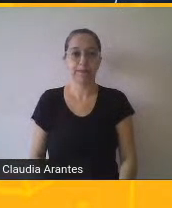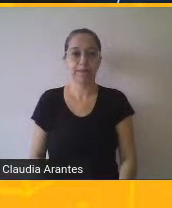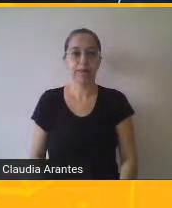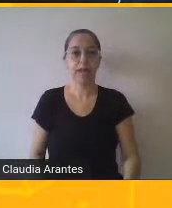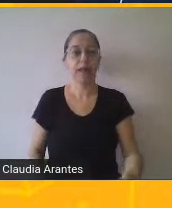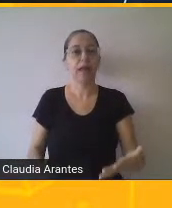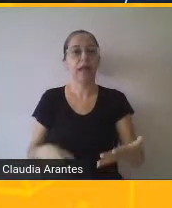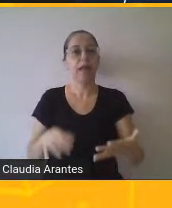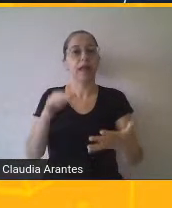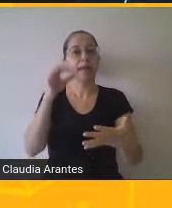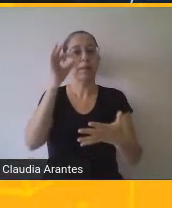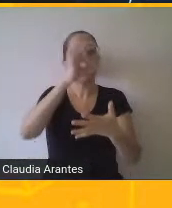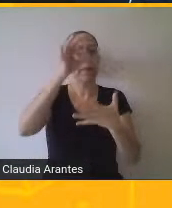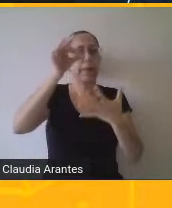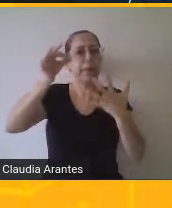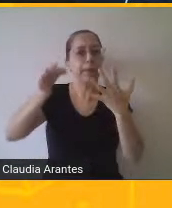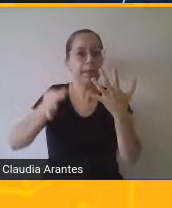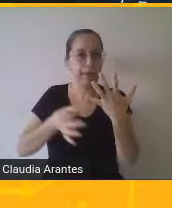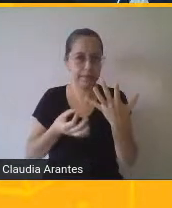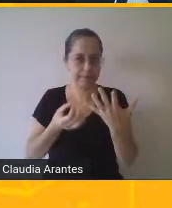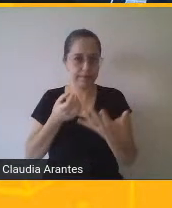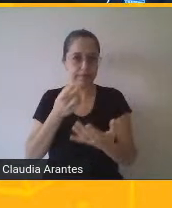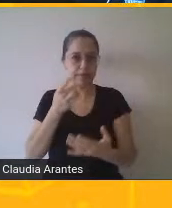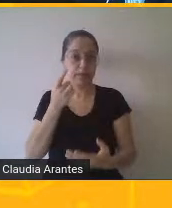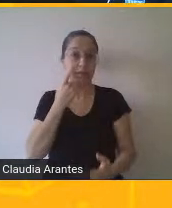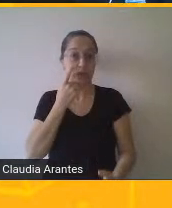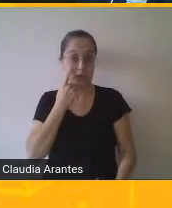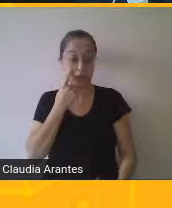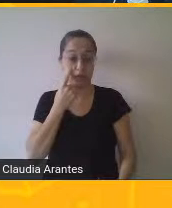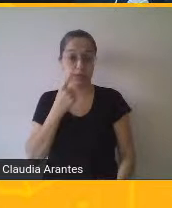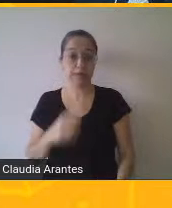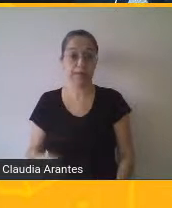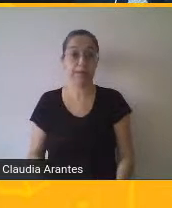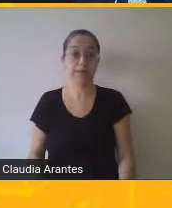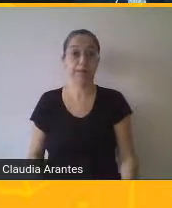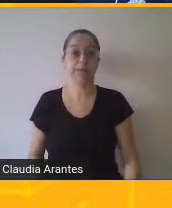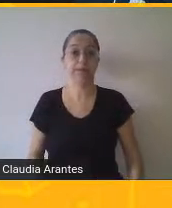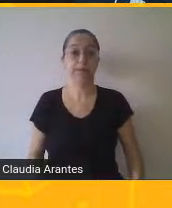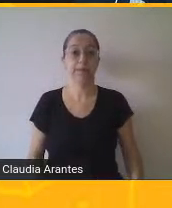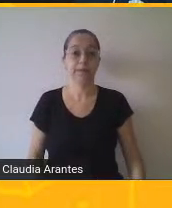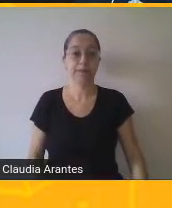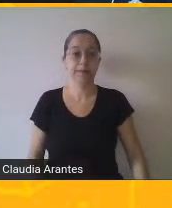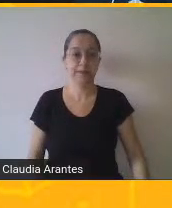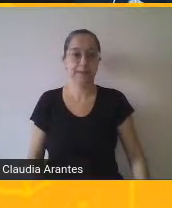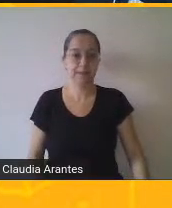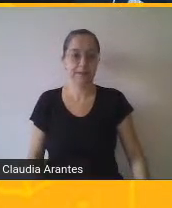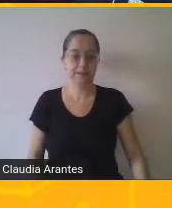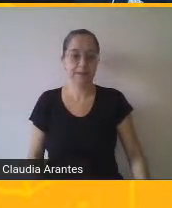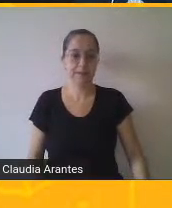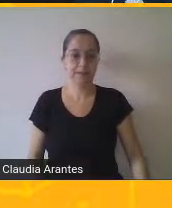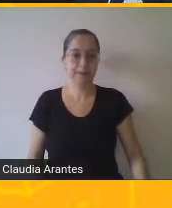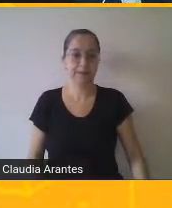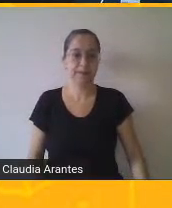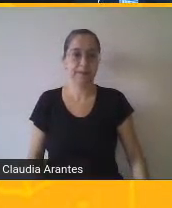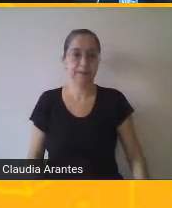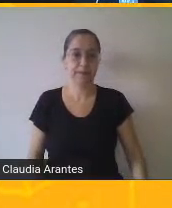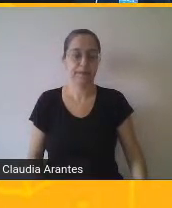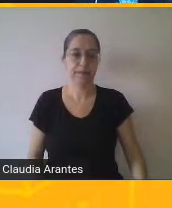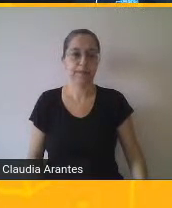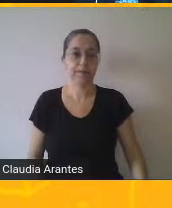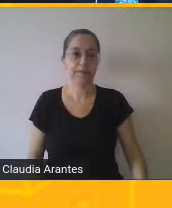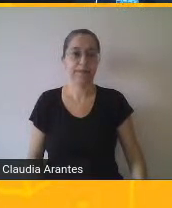bem iniciais. Vejamos no próximo slide quais são esses elementos. Vamos lá?